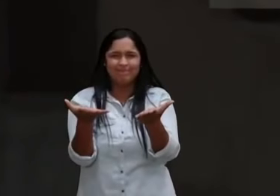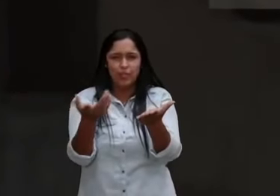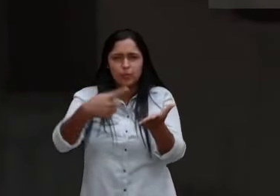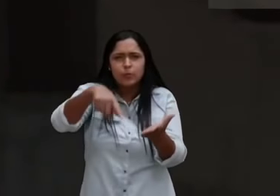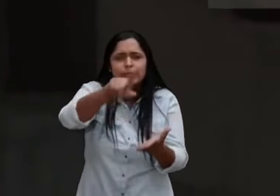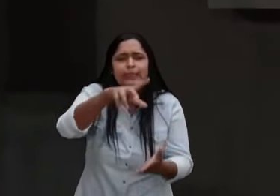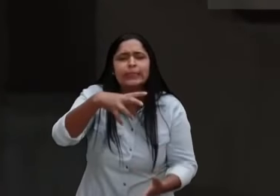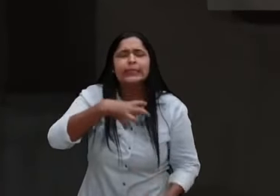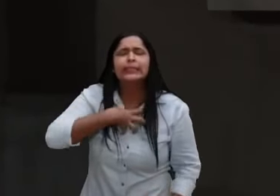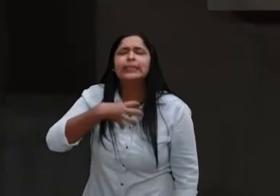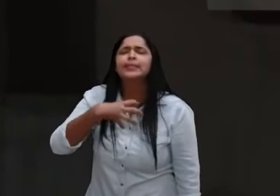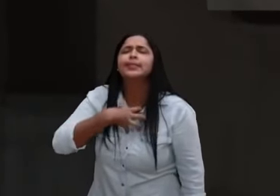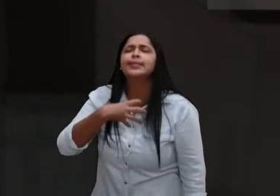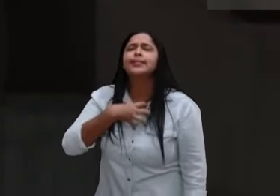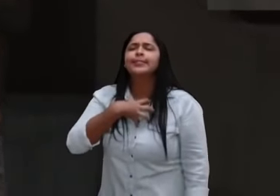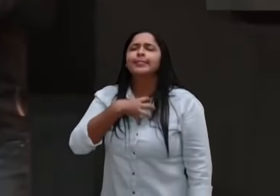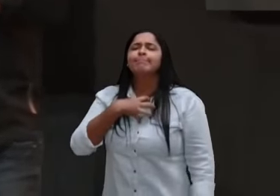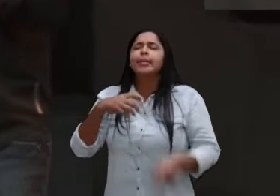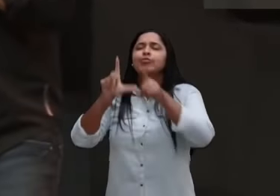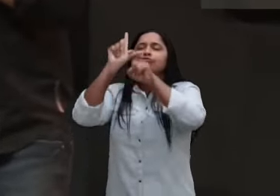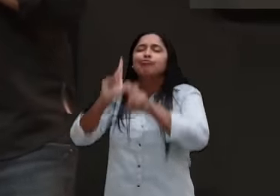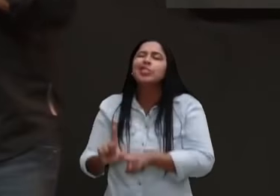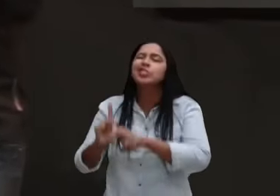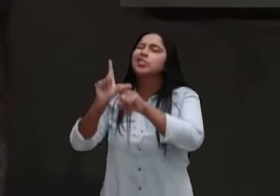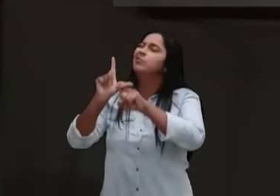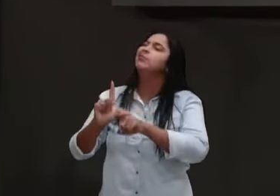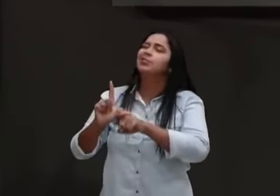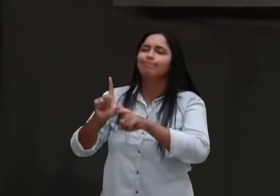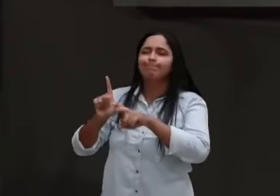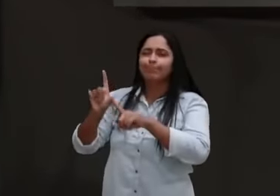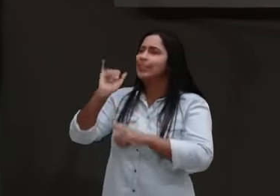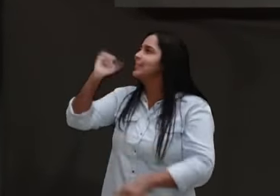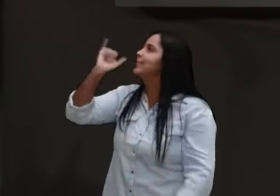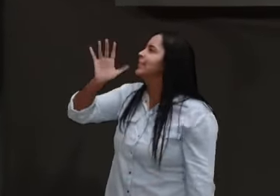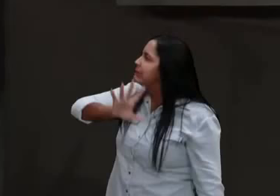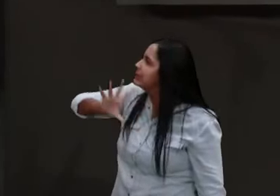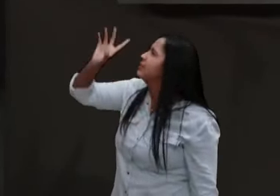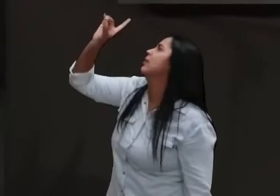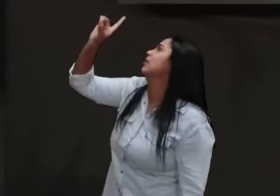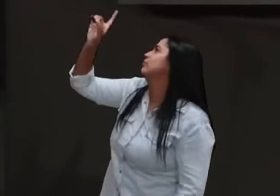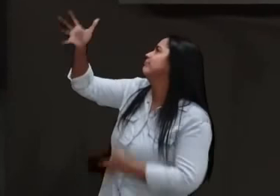dizendo, Deus, o Senhor não precisa me provar mais nada, para eu te dar o meu melhor,